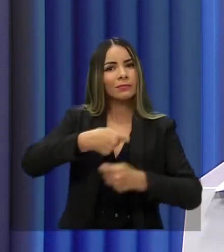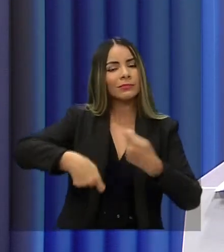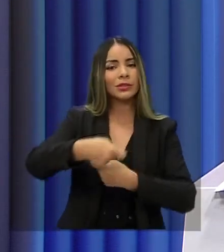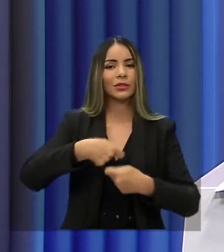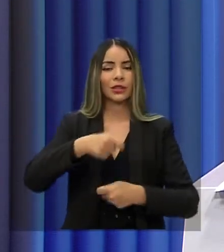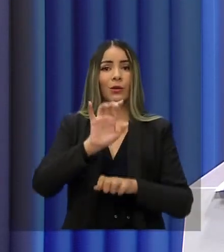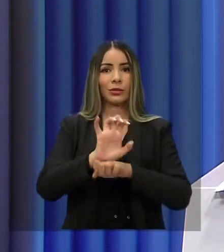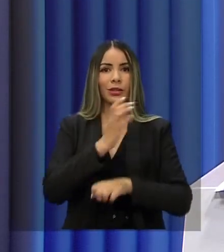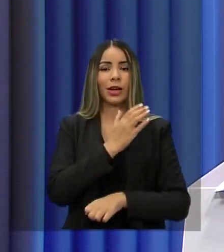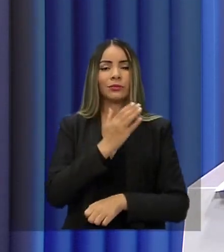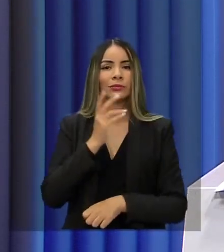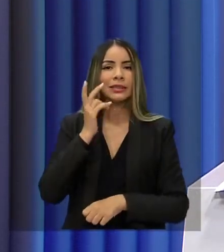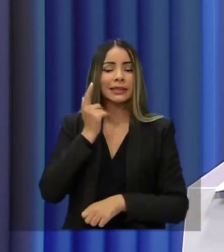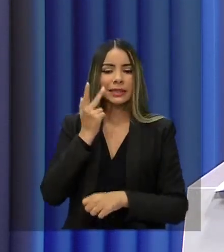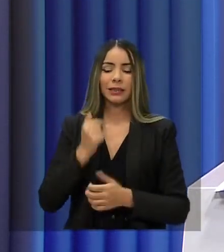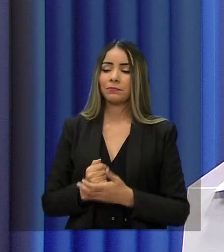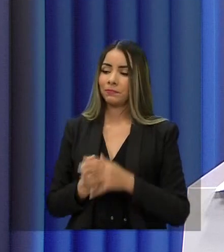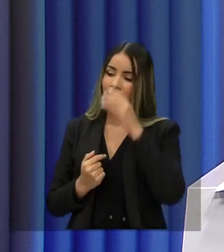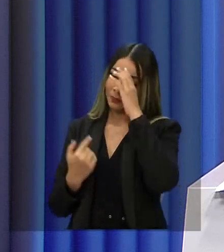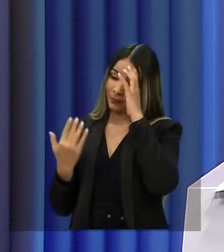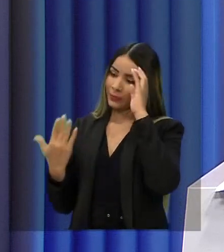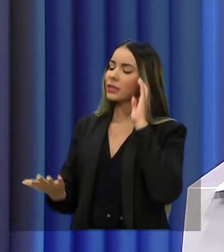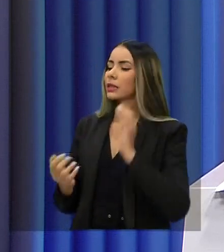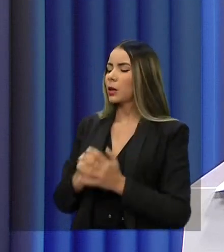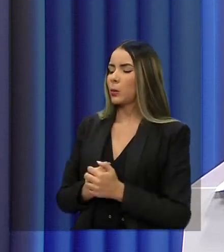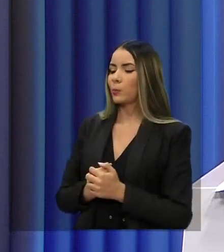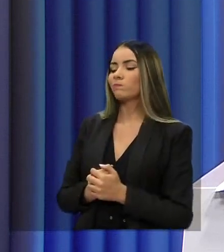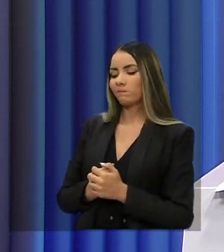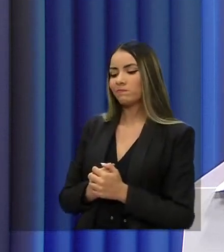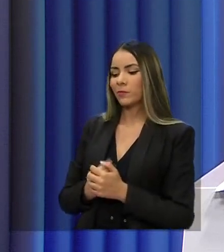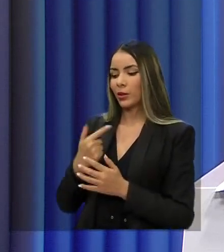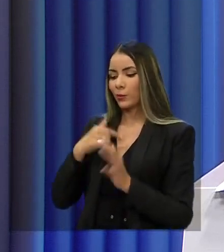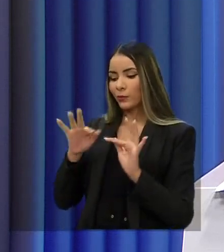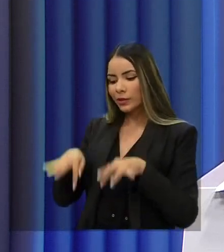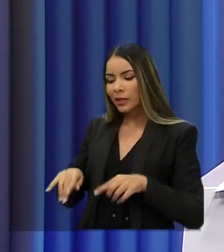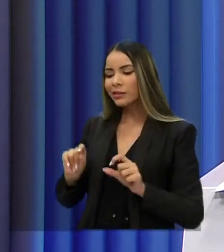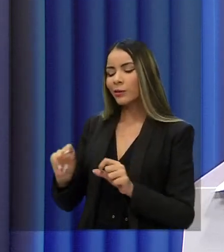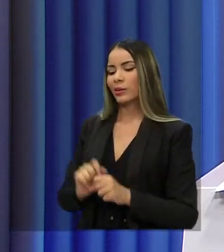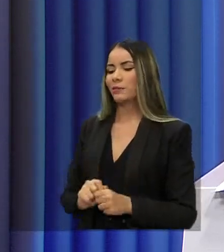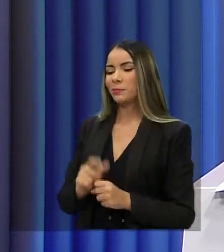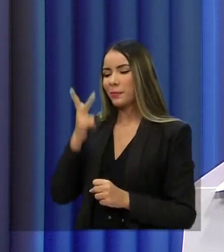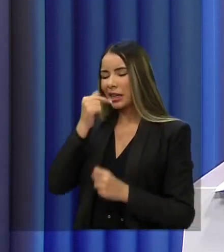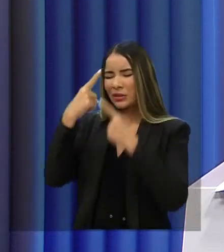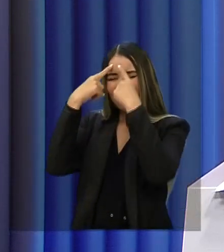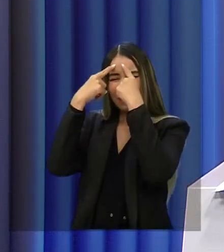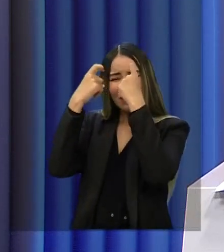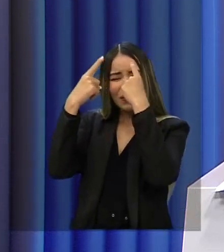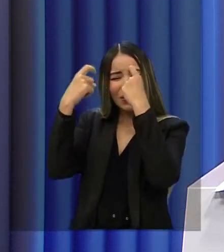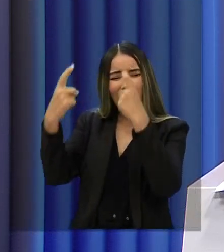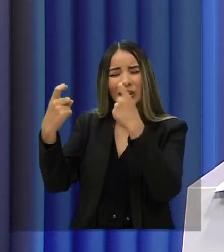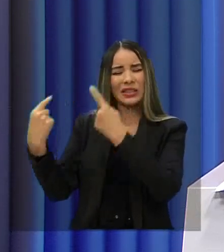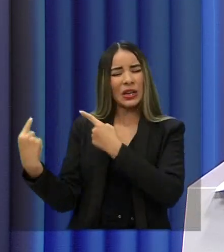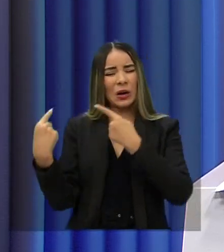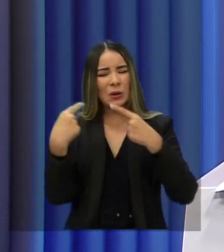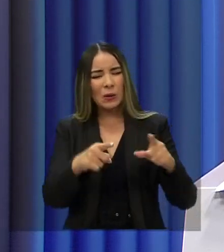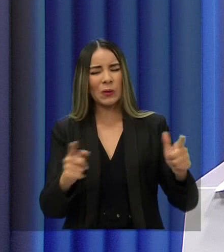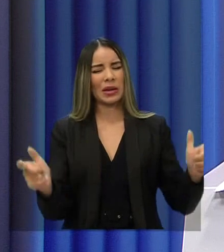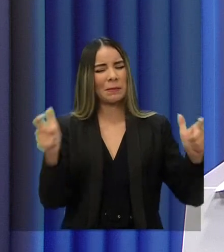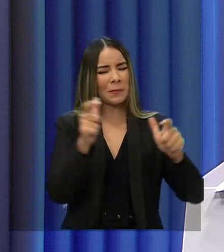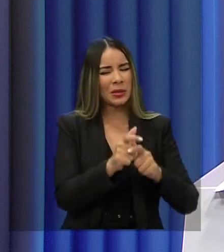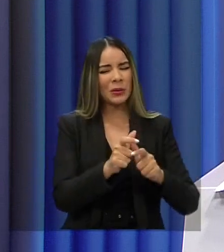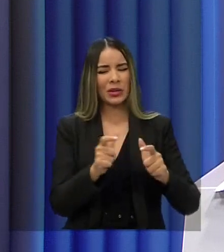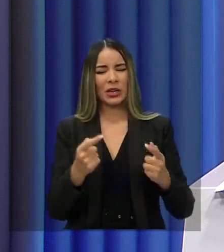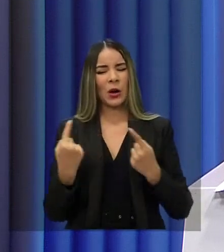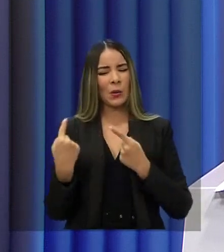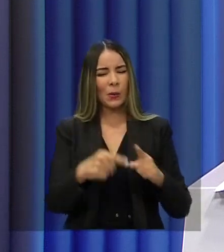Eu quero, Wagner, encerrar esse ciclo de impunidade, de inaceitável violência contra as minorias, contra a comunidade de